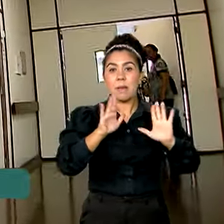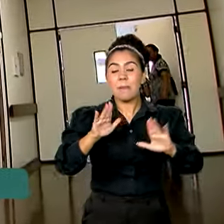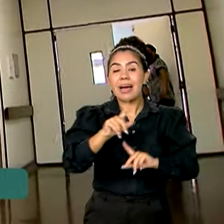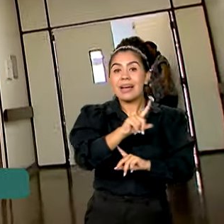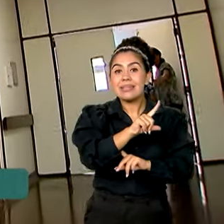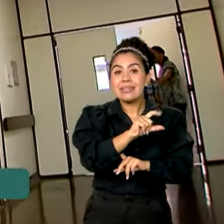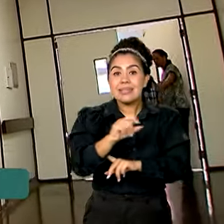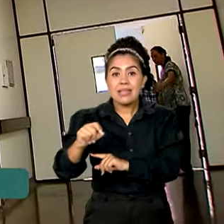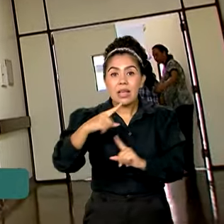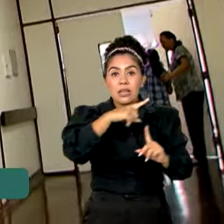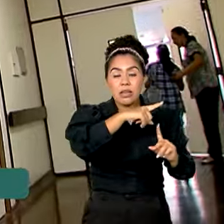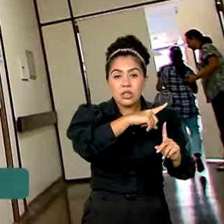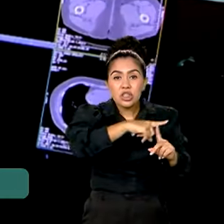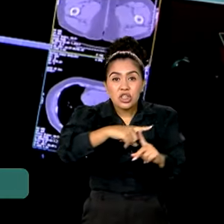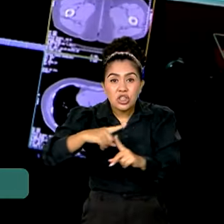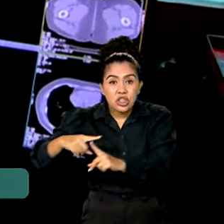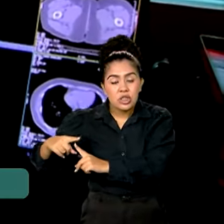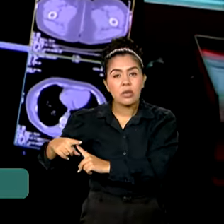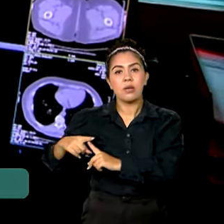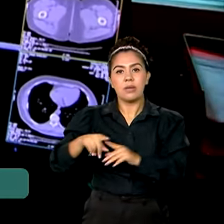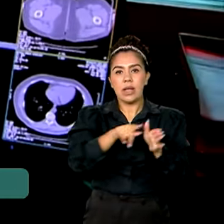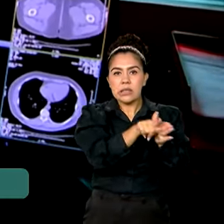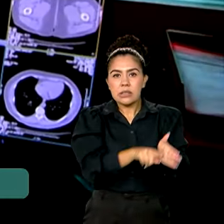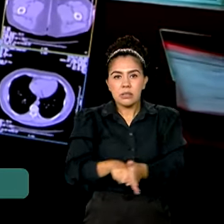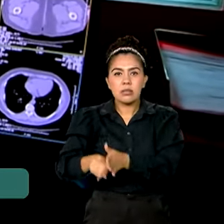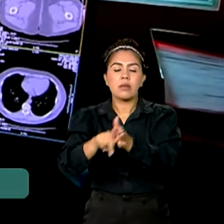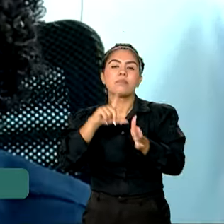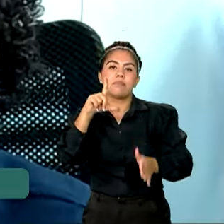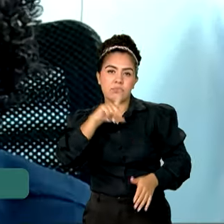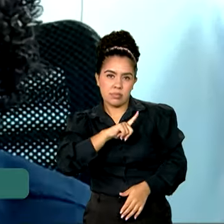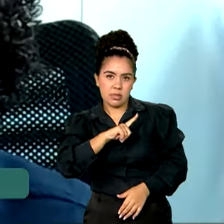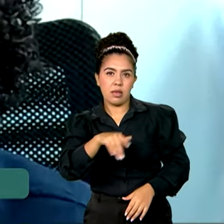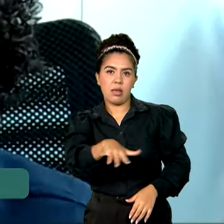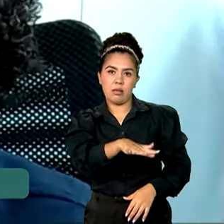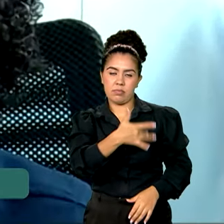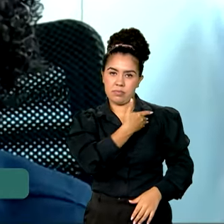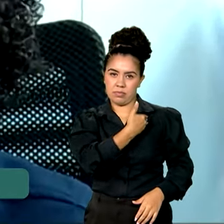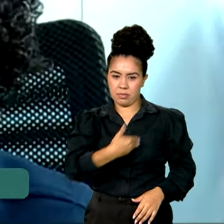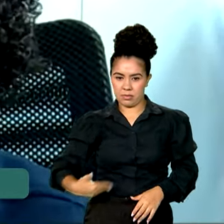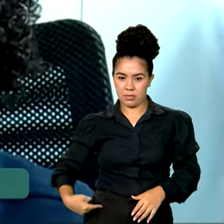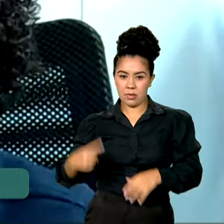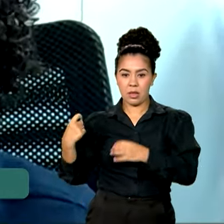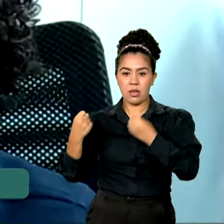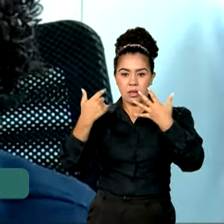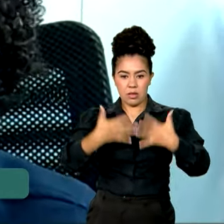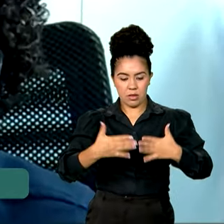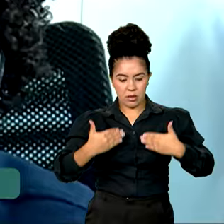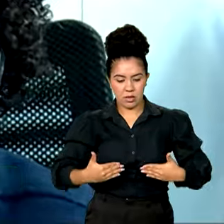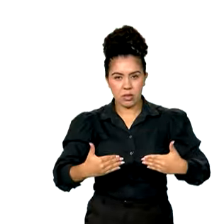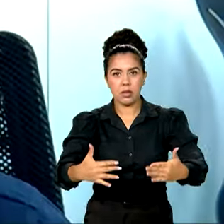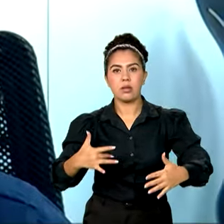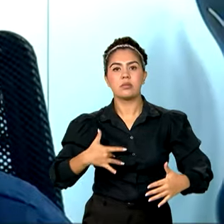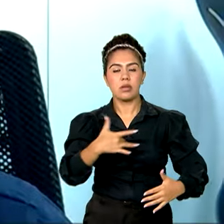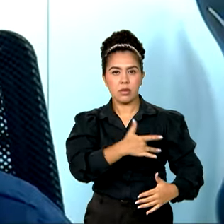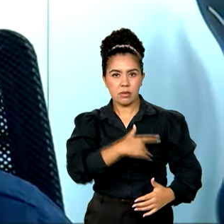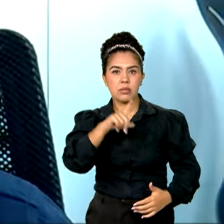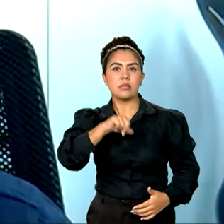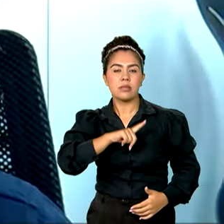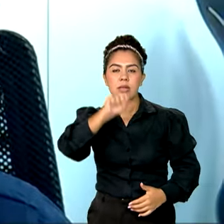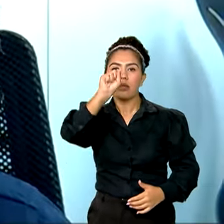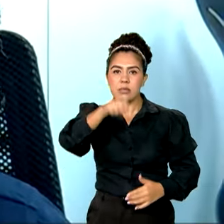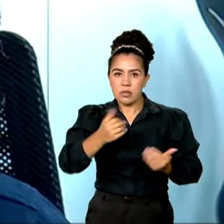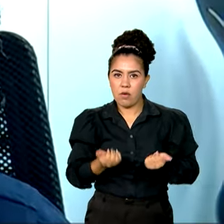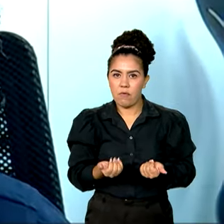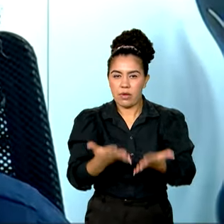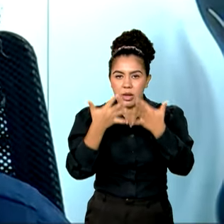de exames e procedimentos estão disponíveis na rede pública. O Ministério da Saúde dispõe, sim, de uma linha de cuidado. As pessoas